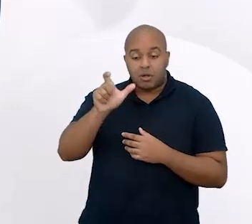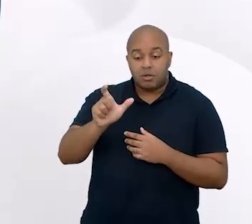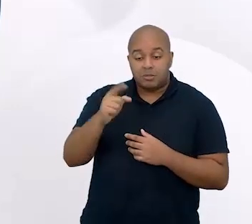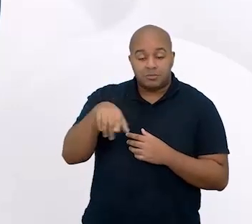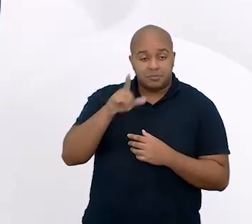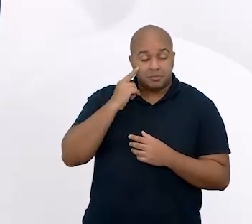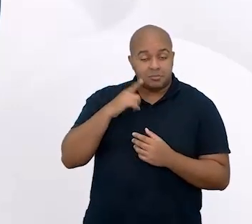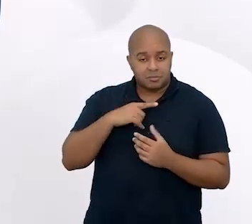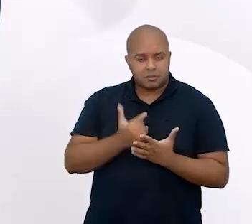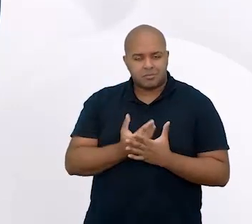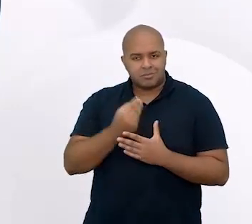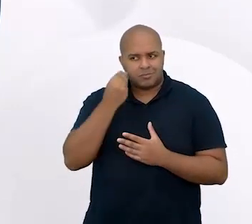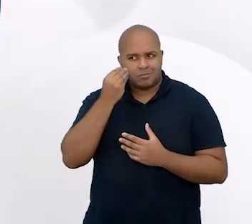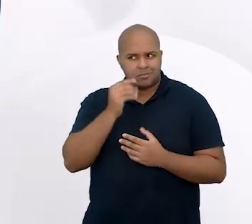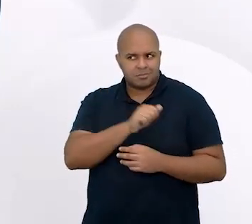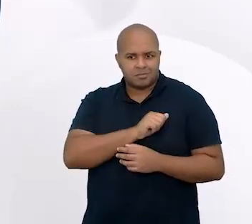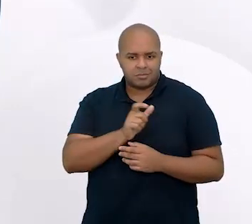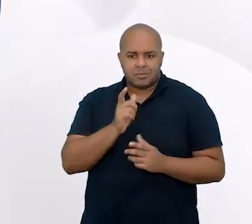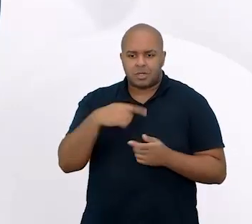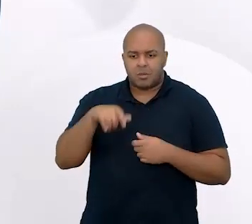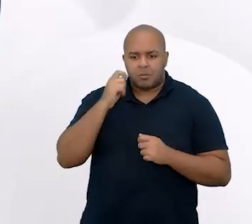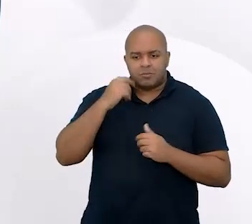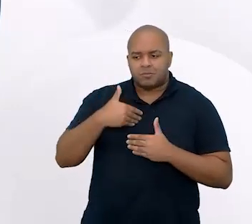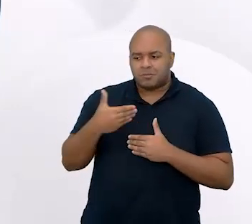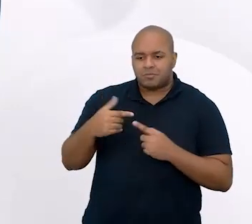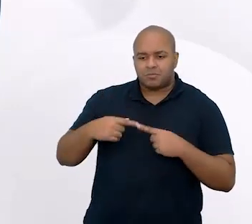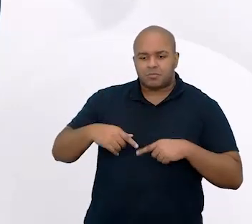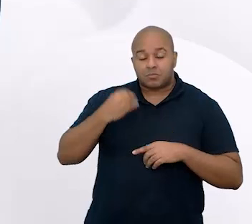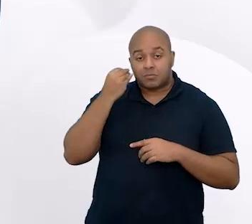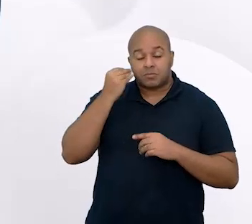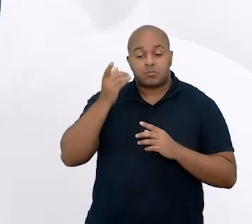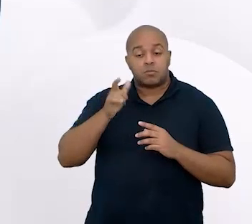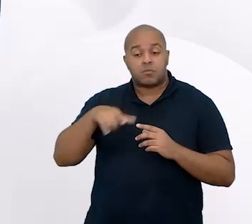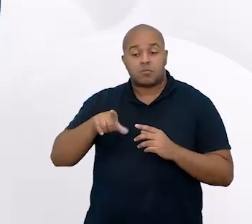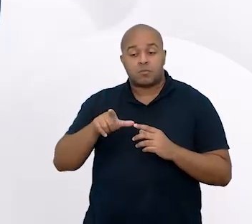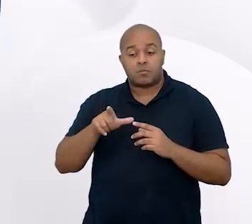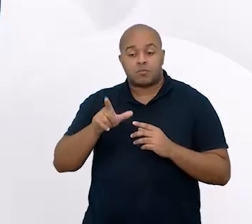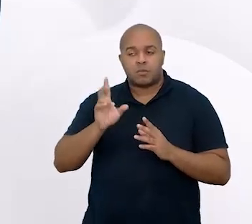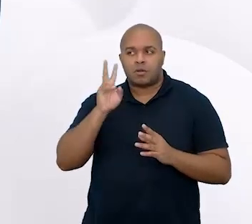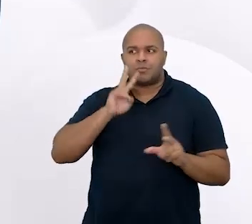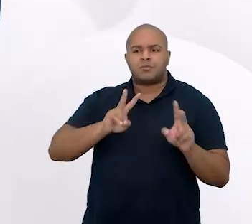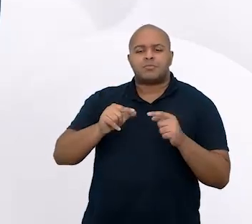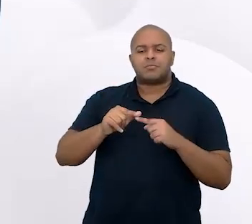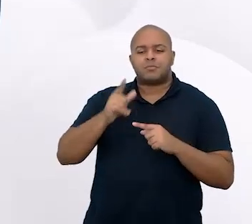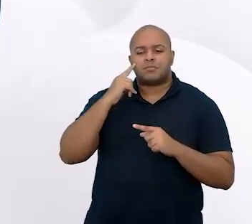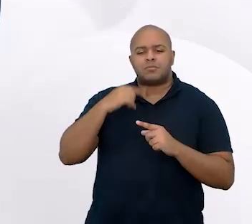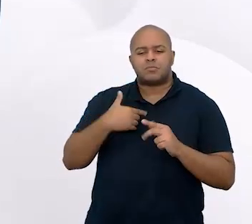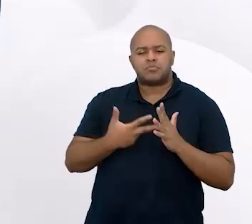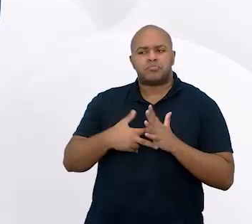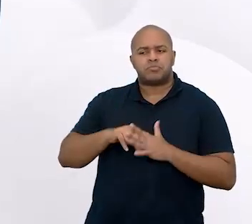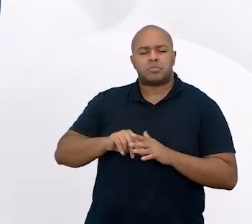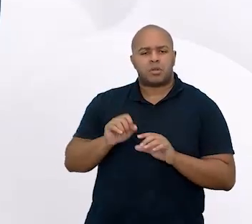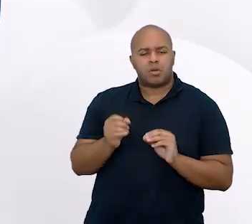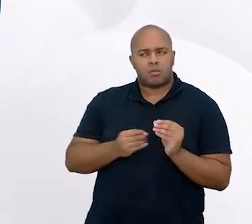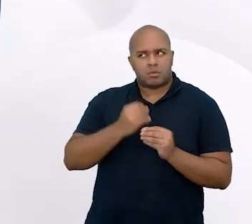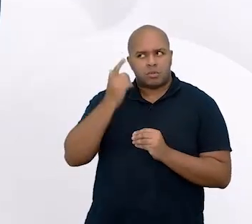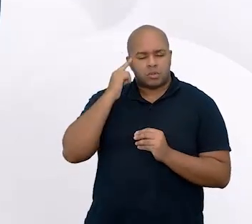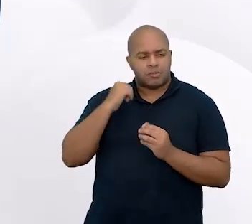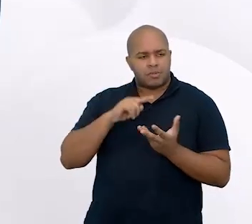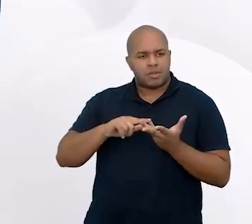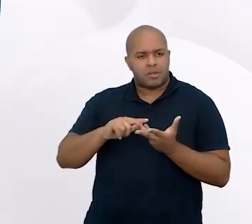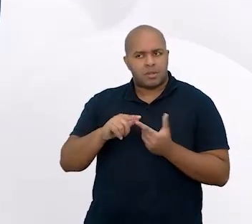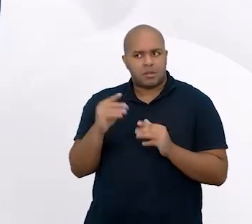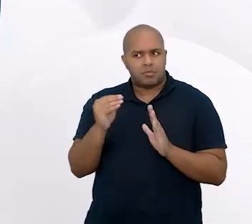aquilo que nós fomos como estudantes, podemos, a partir dessas experiências, olhar para a ressignificação de alguns saberes e